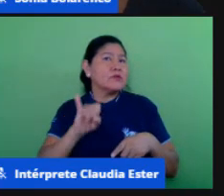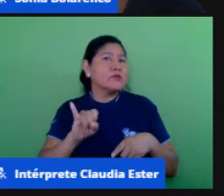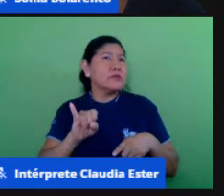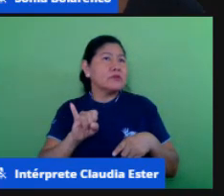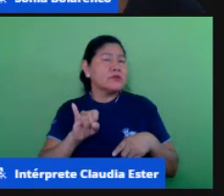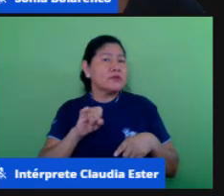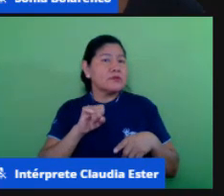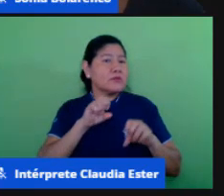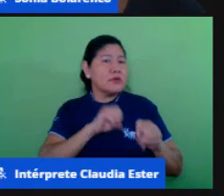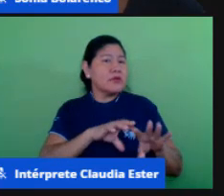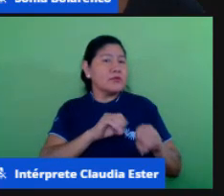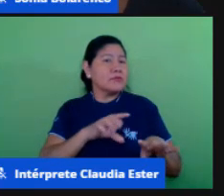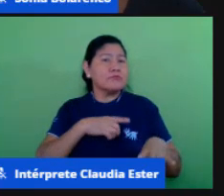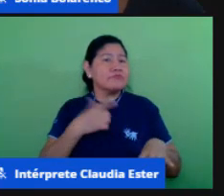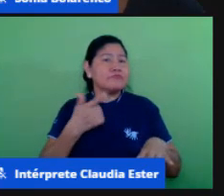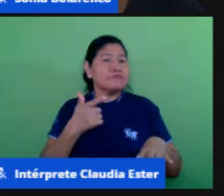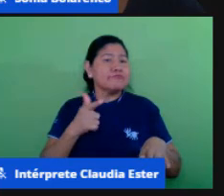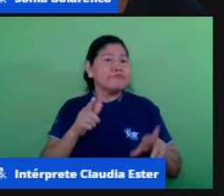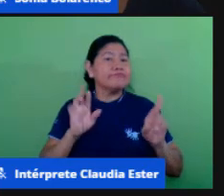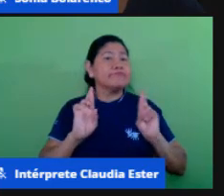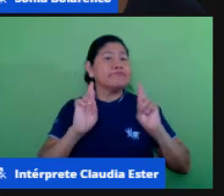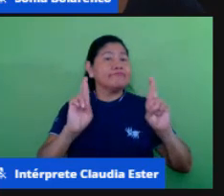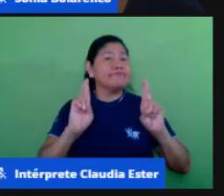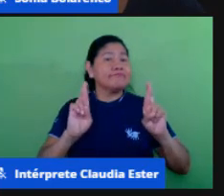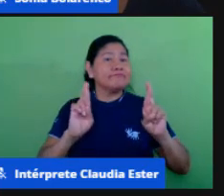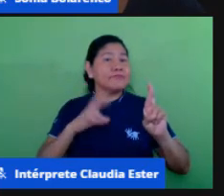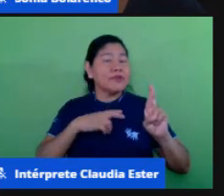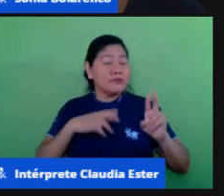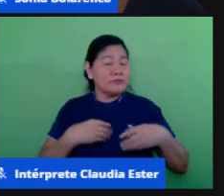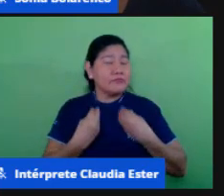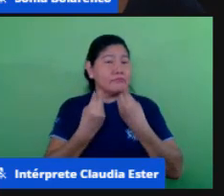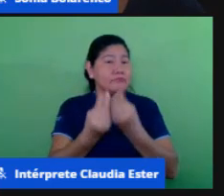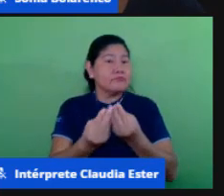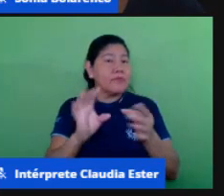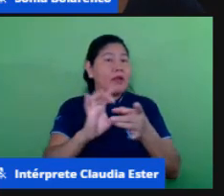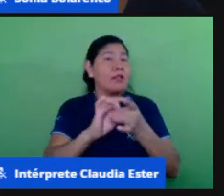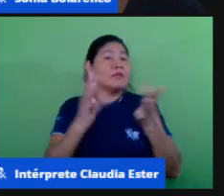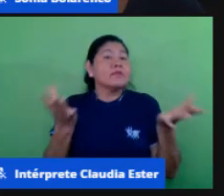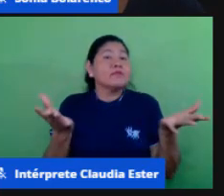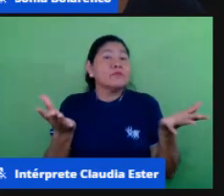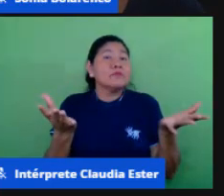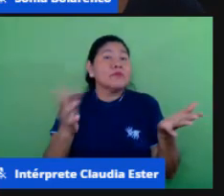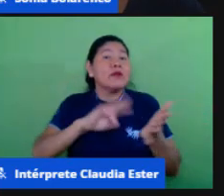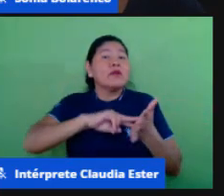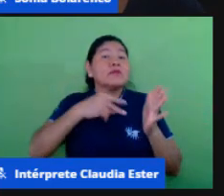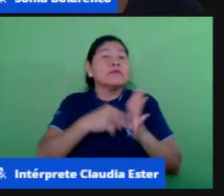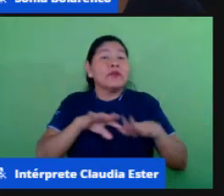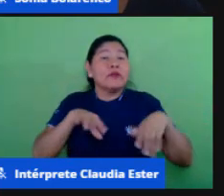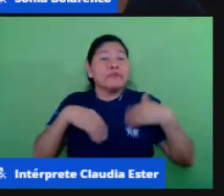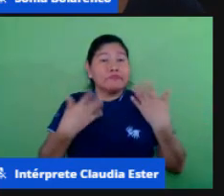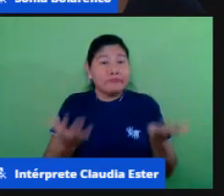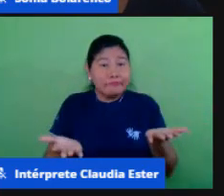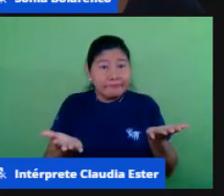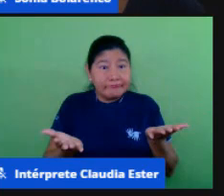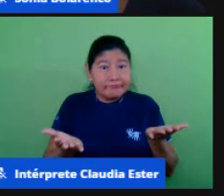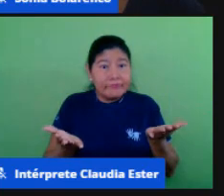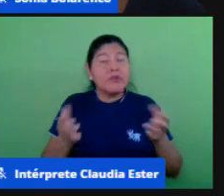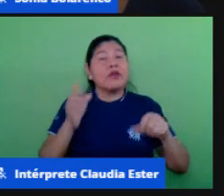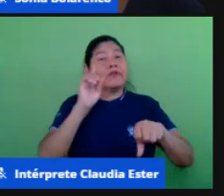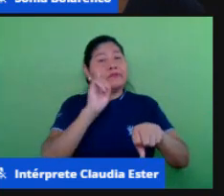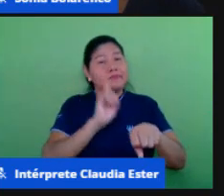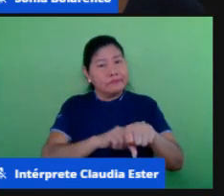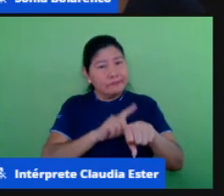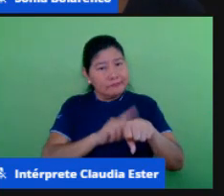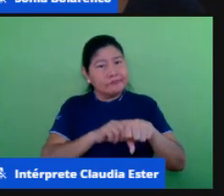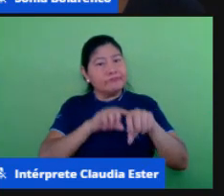educação não gera esperança, se a educação não gera liberdade? Então, nesse momento de ensino remoto,